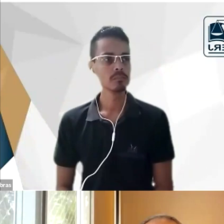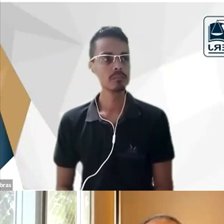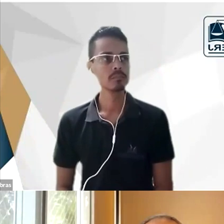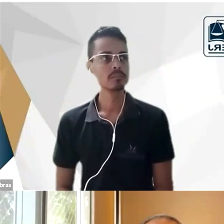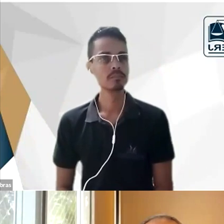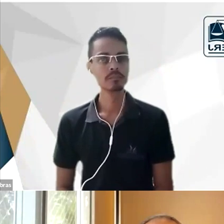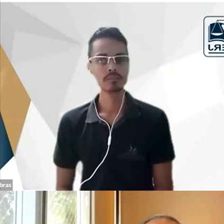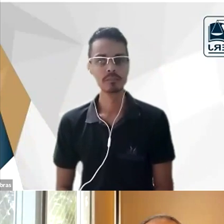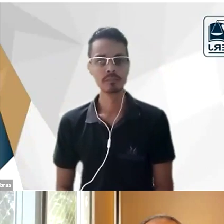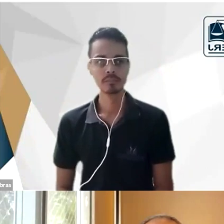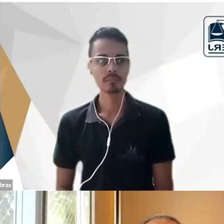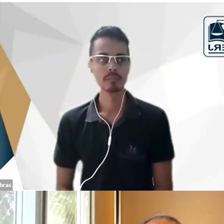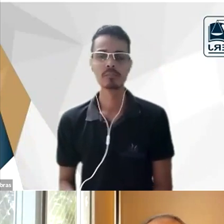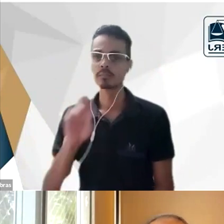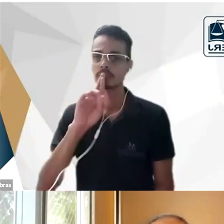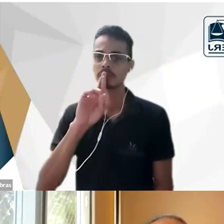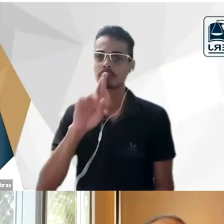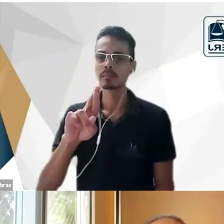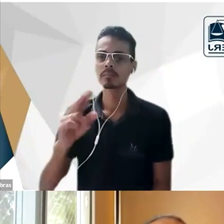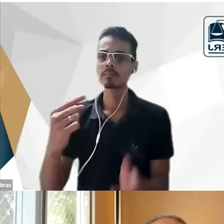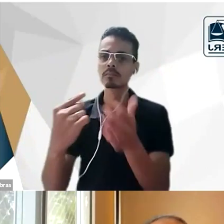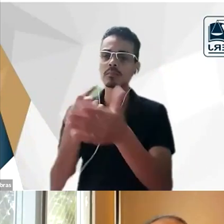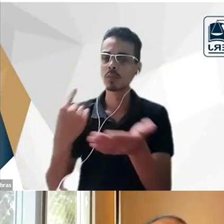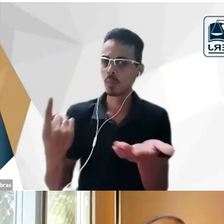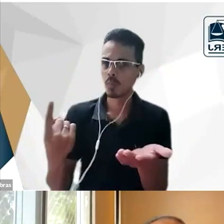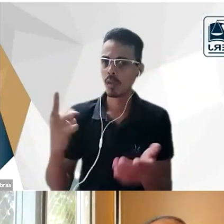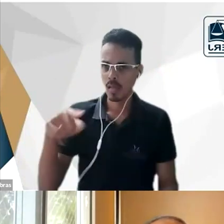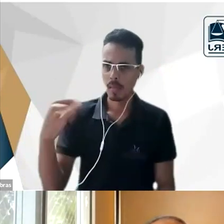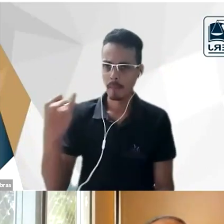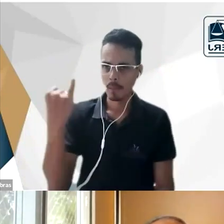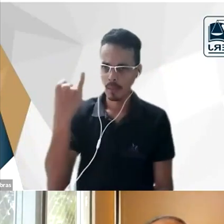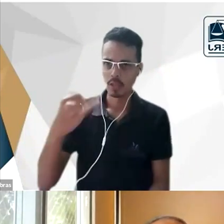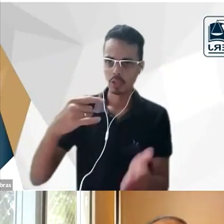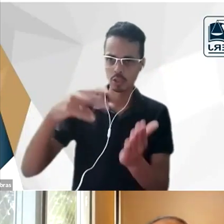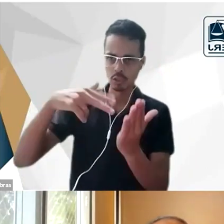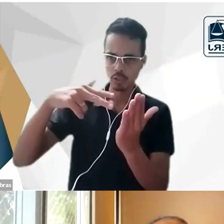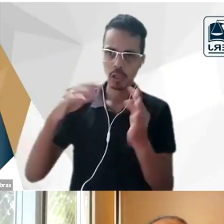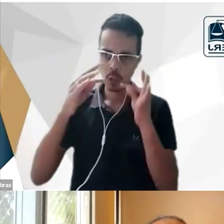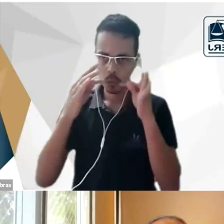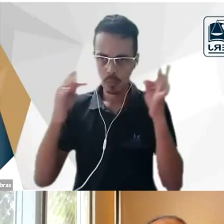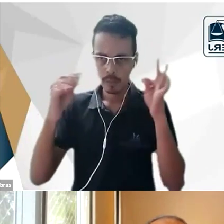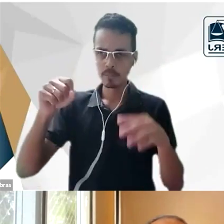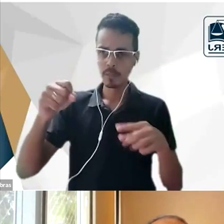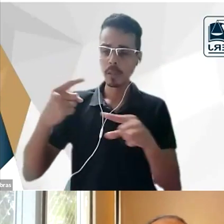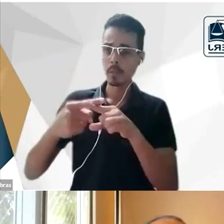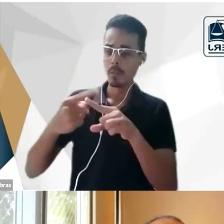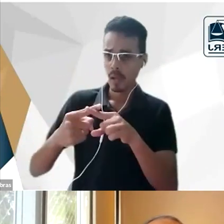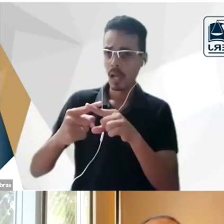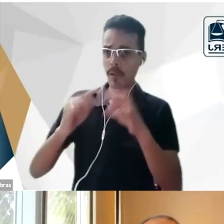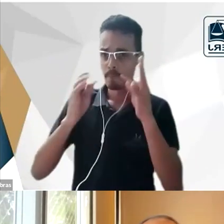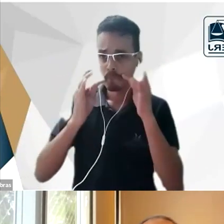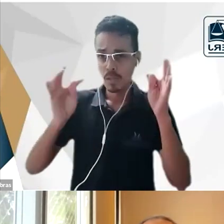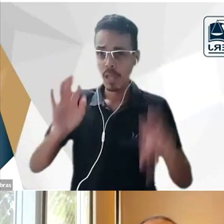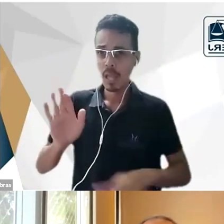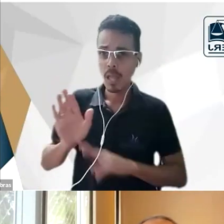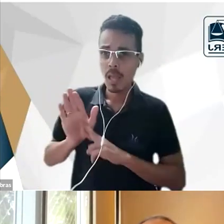respondendo a pergunta por que é relevante ler Tobias hoje eu acho que Tobias ele é um dos representantes aqui no Brasil do que eu chamo